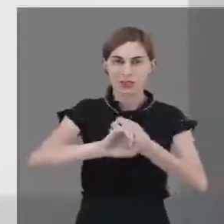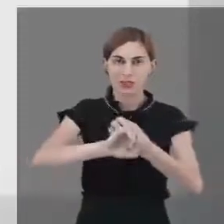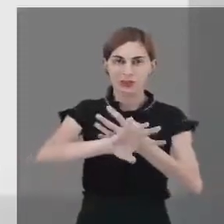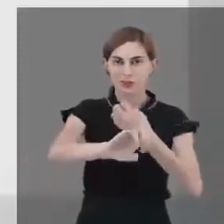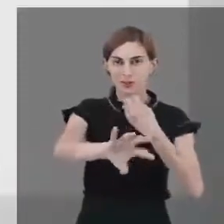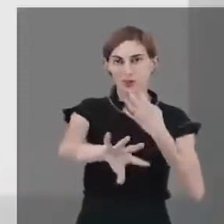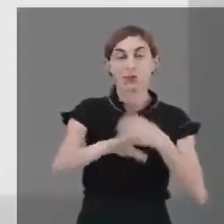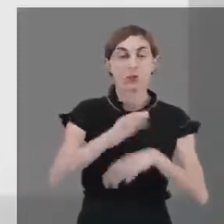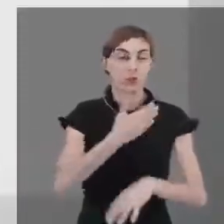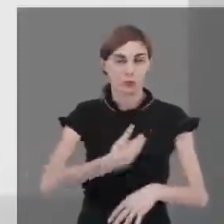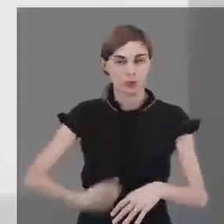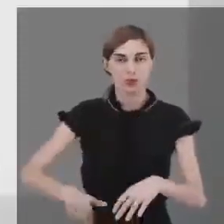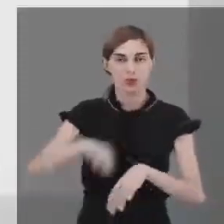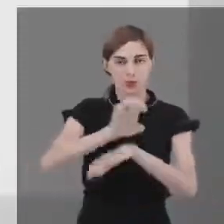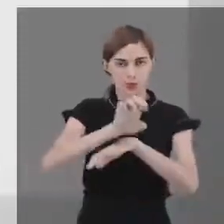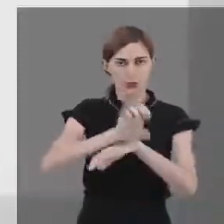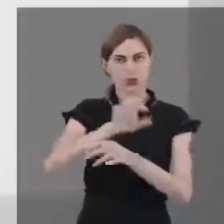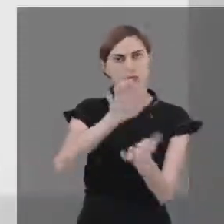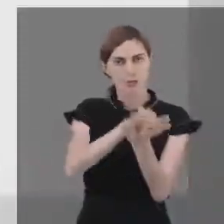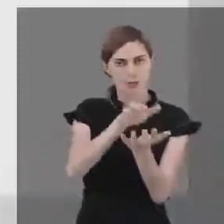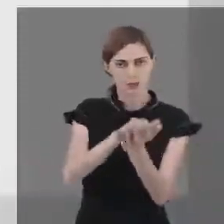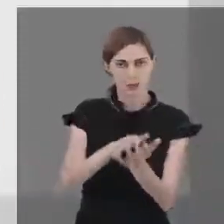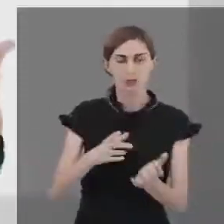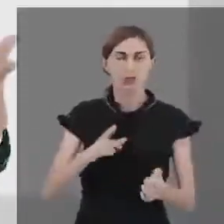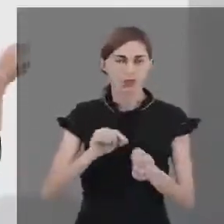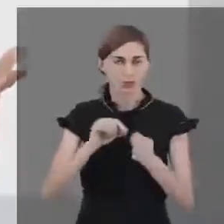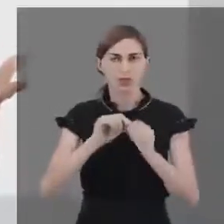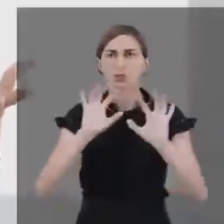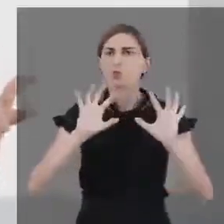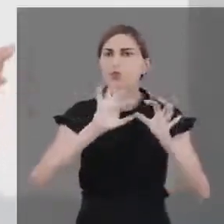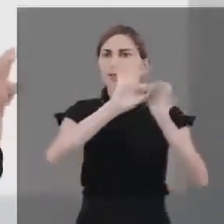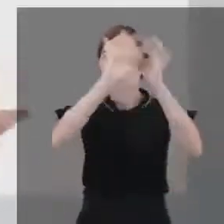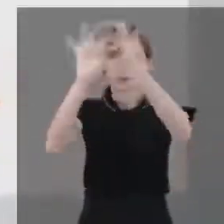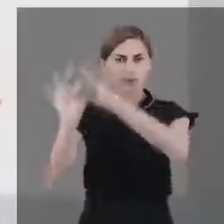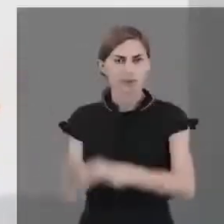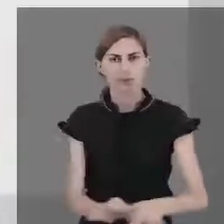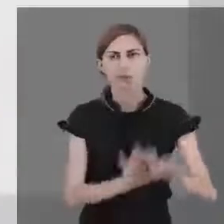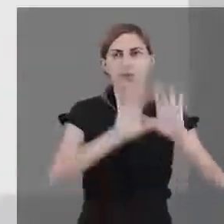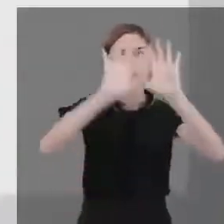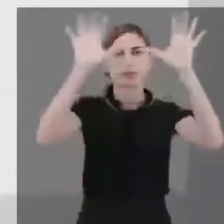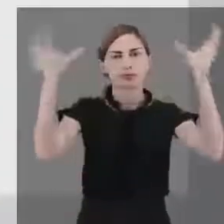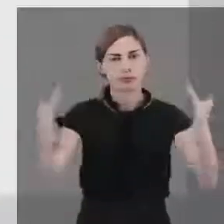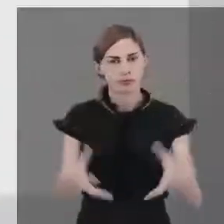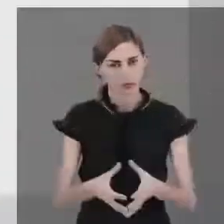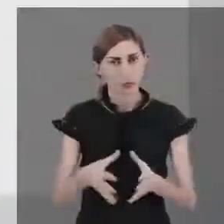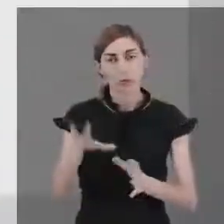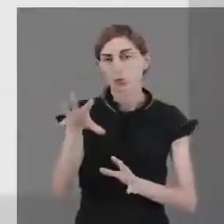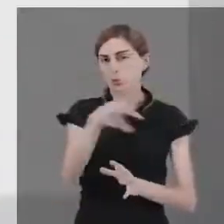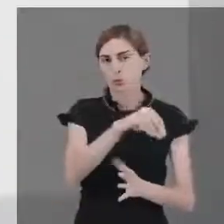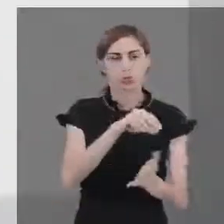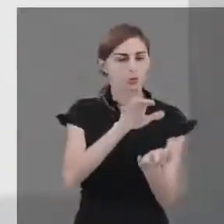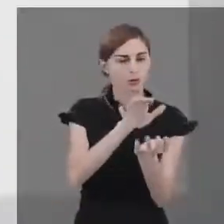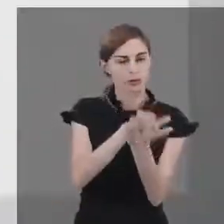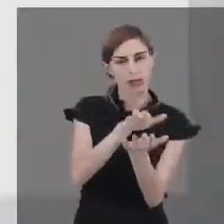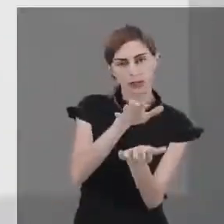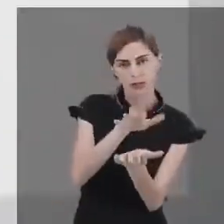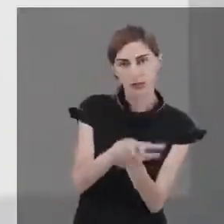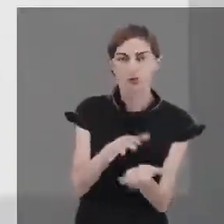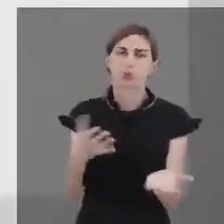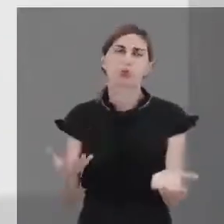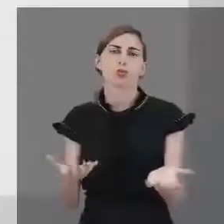Estado de Pernambuco fez uma oferta universal. Ou seja, toda pernambucana e todo